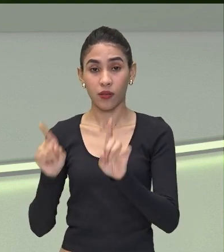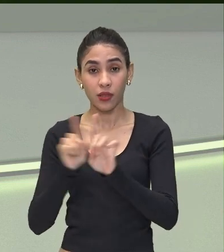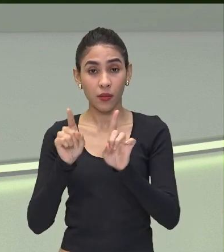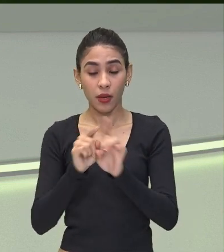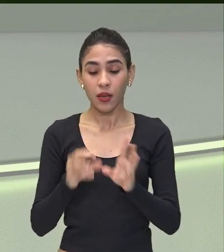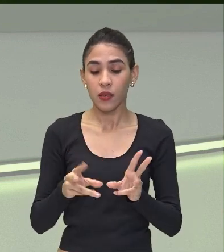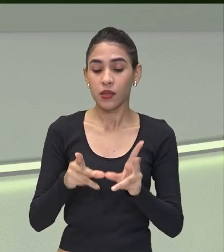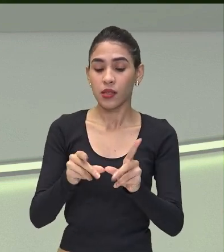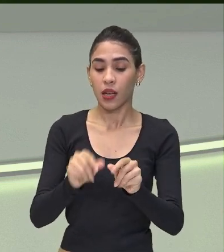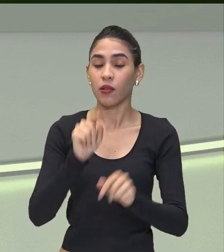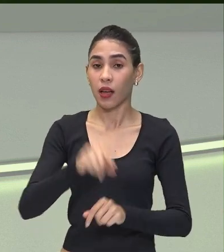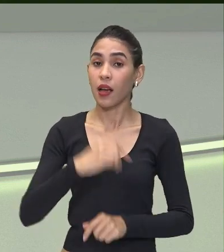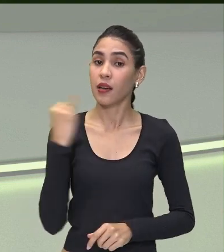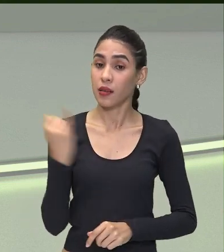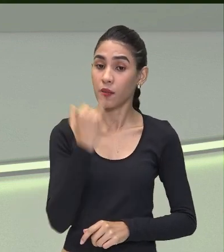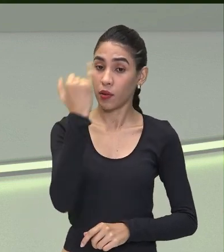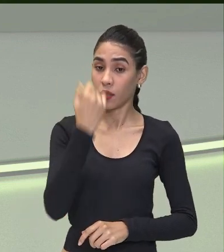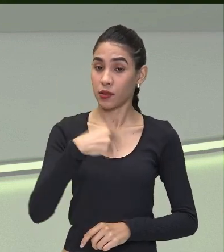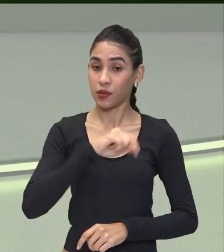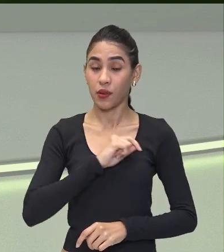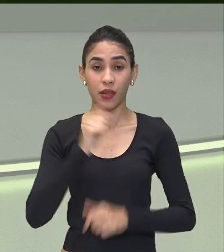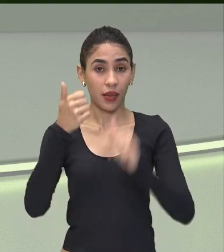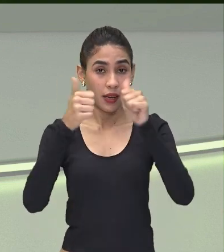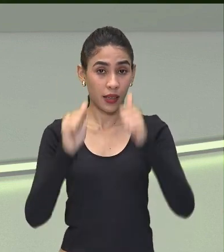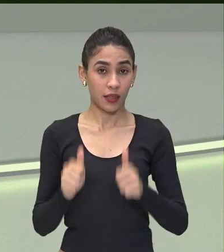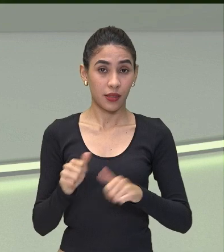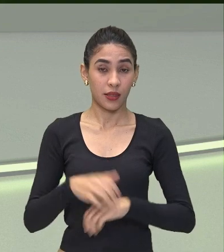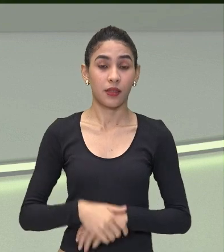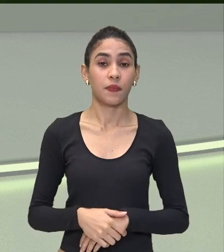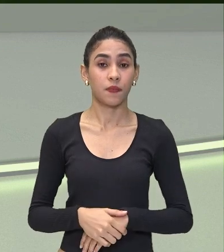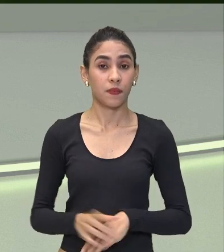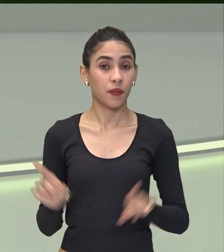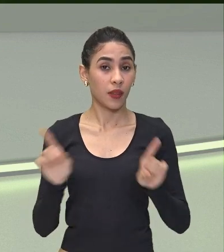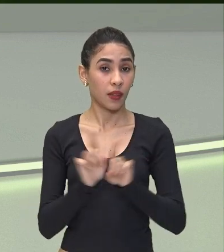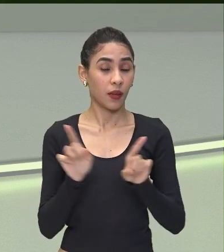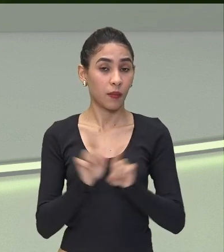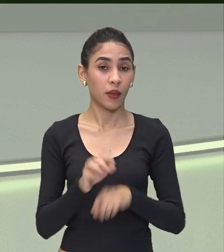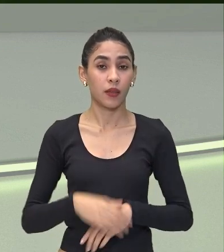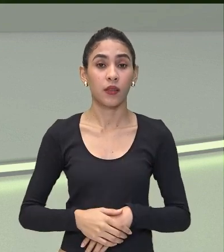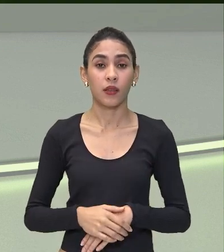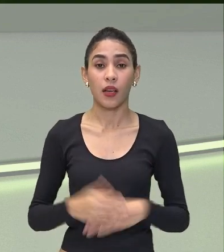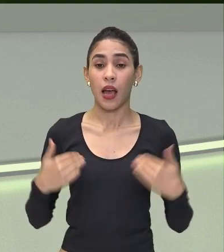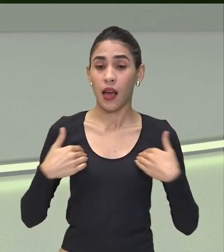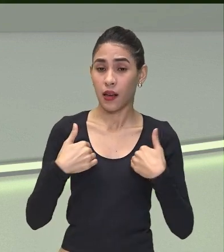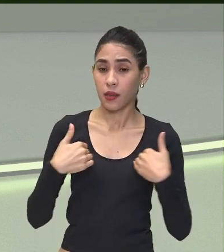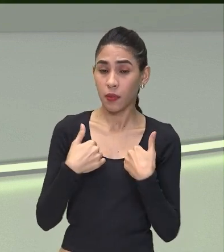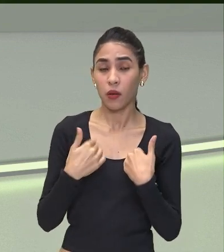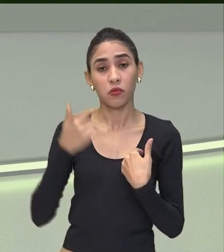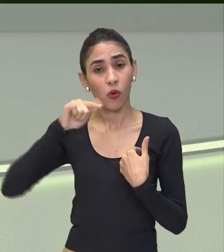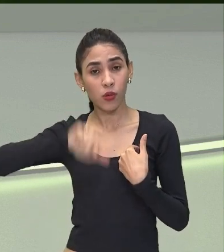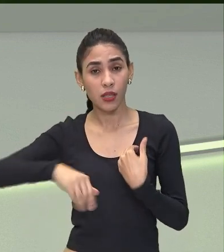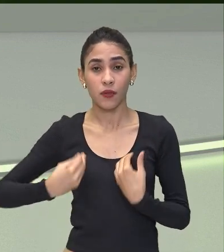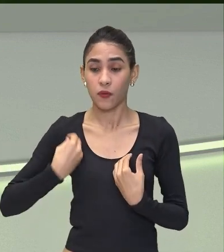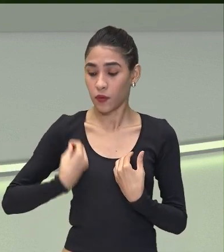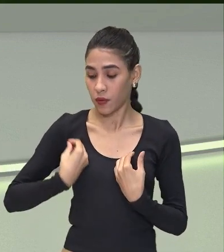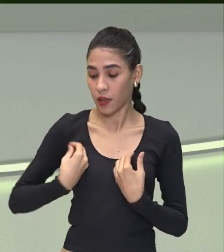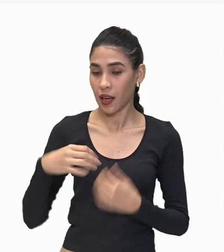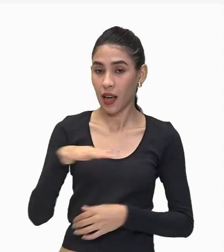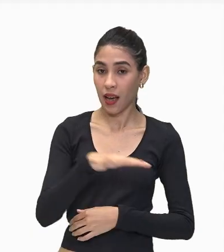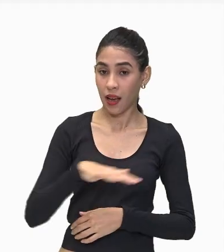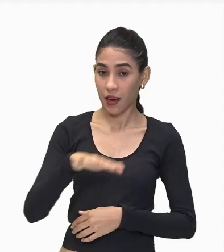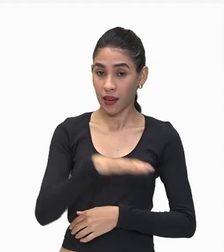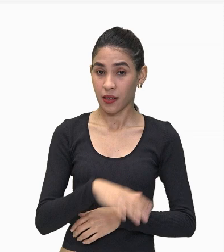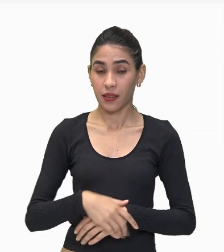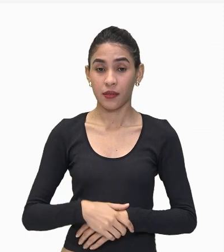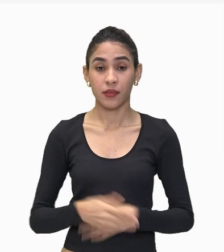importante Ser analisado No tipo de bioma E os animais Que conseguem Viver ali Naquela região E aí a gente